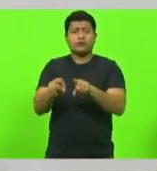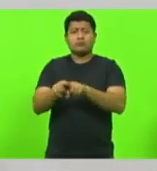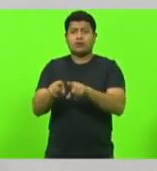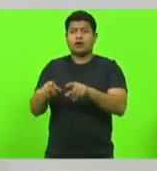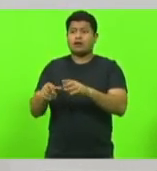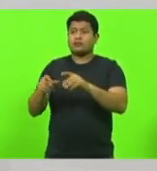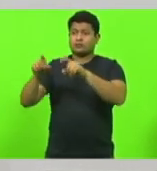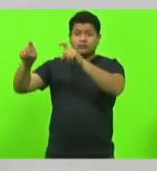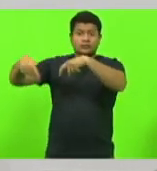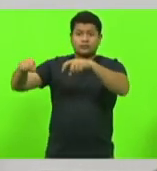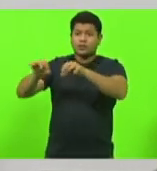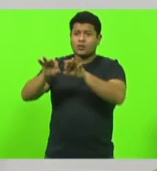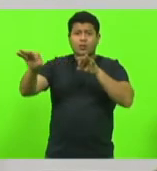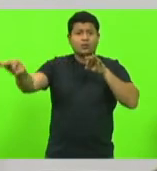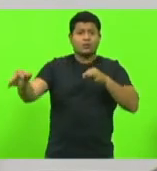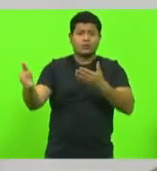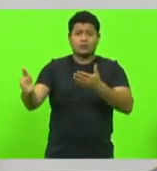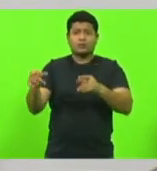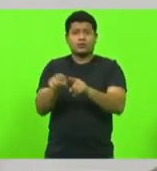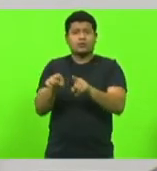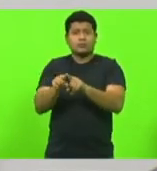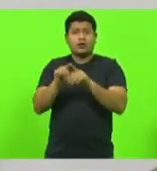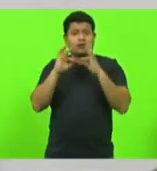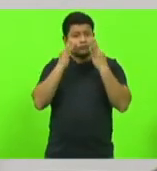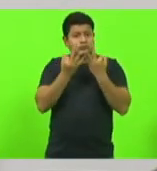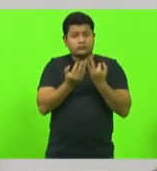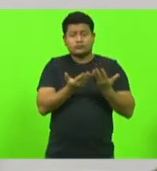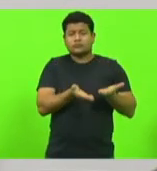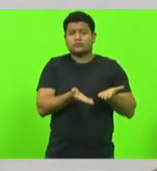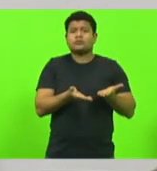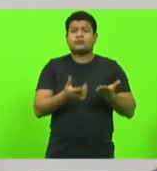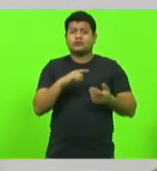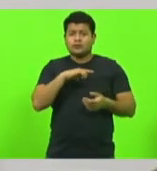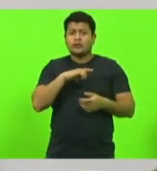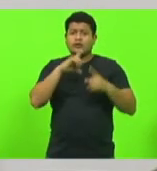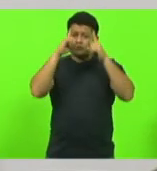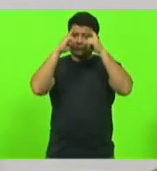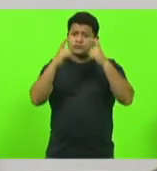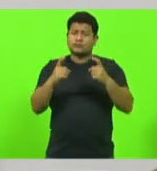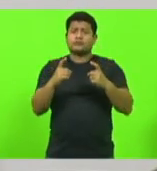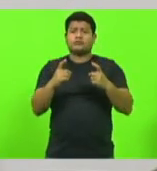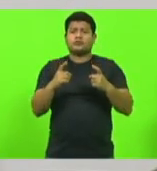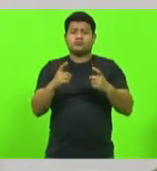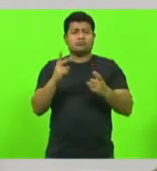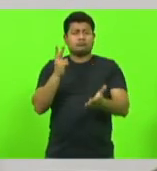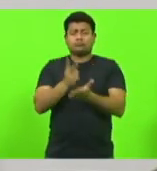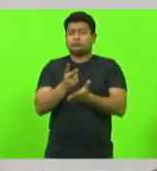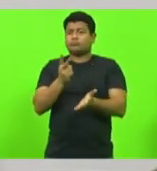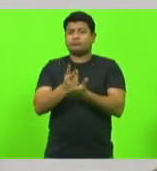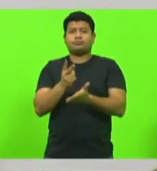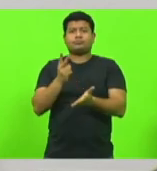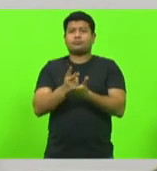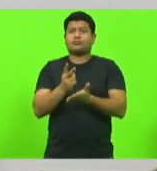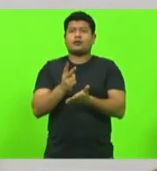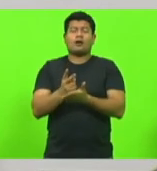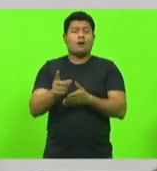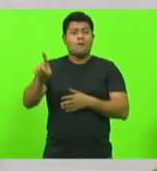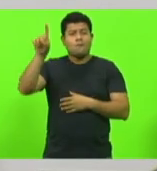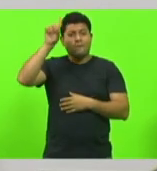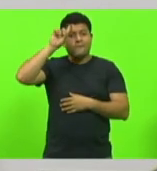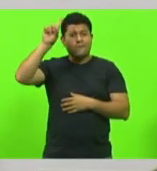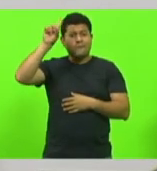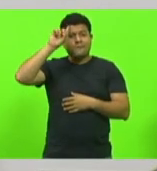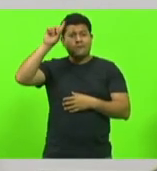famílias. Essa violência está posta. Essa violência acontece todos os dias com as